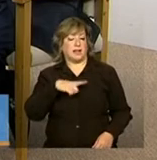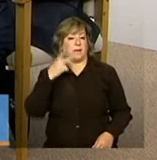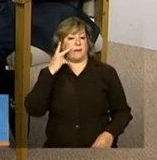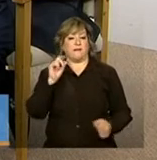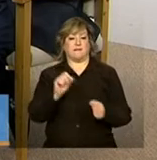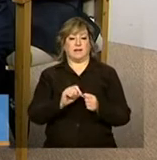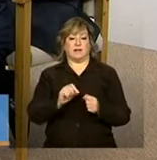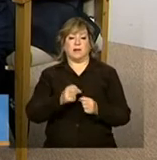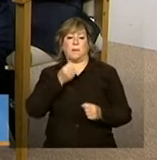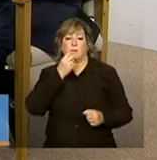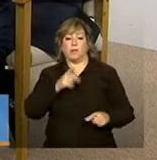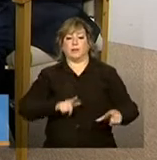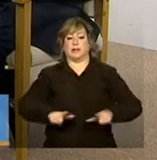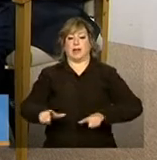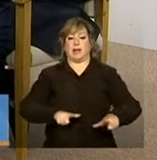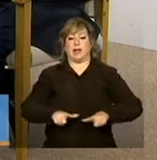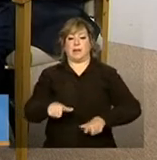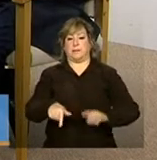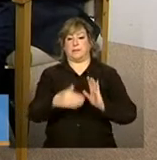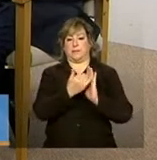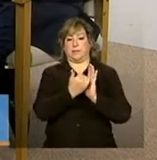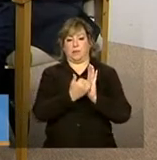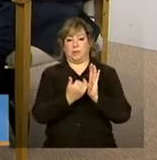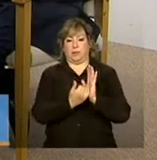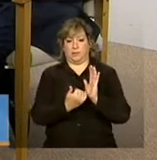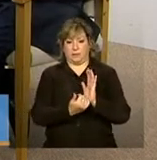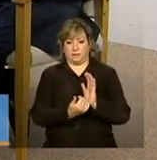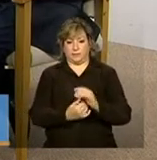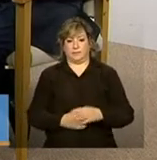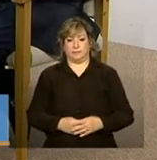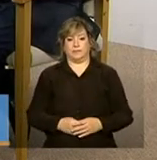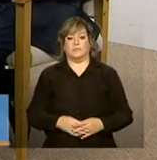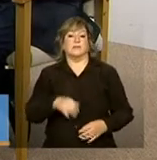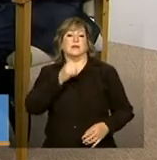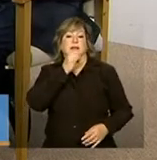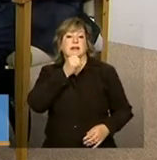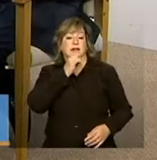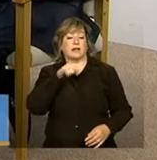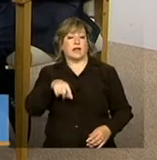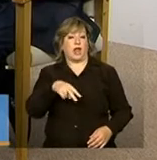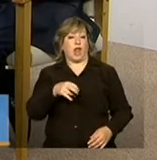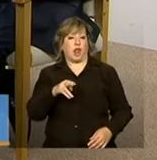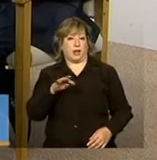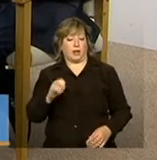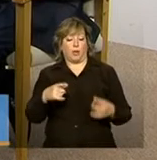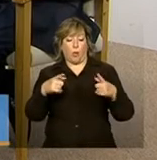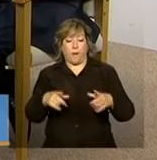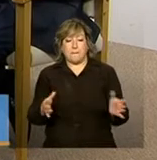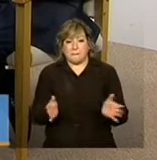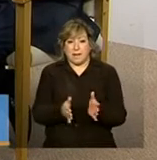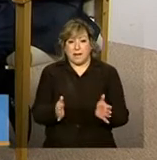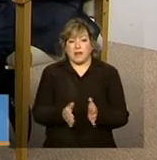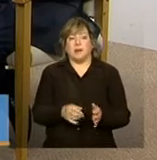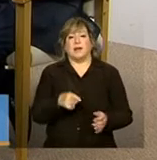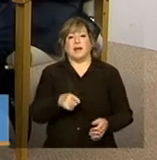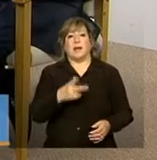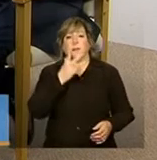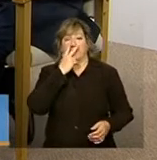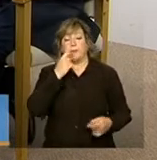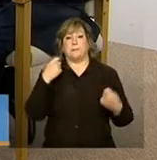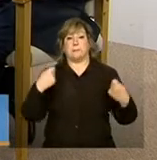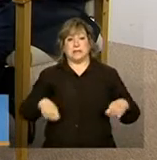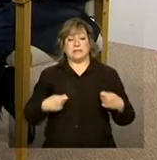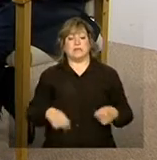gestão do programa. Então, uma localidade pequena no norte, por exemplo, ela provavelmente vai precisar gastar muito dinheiro com